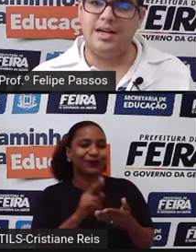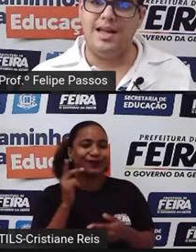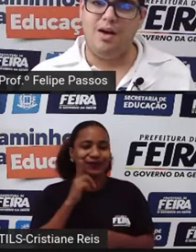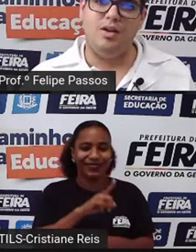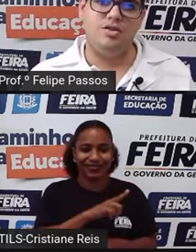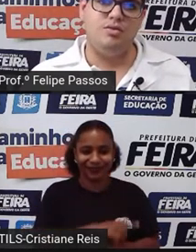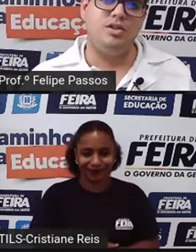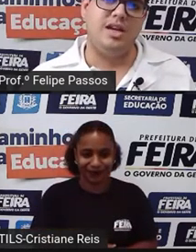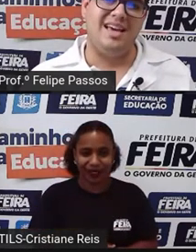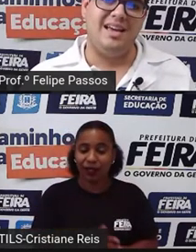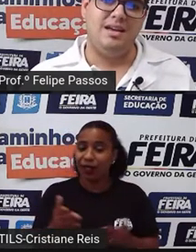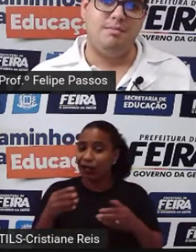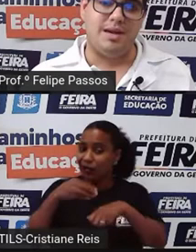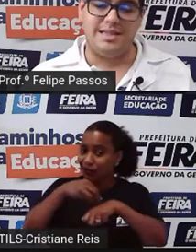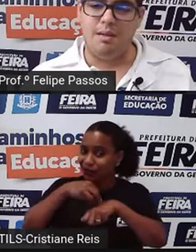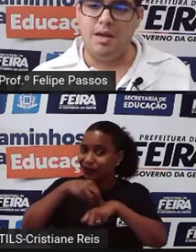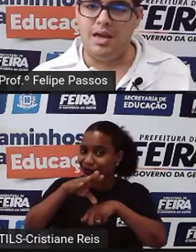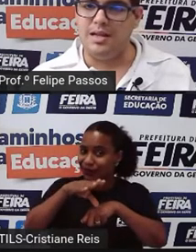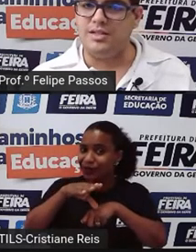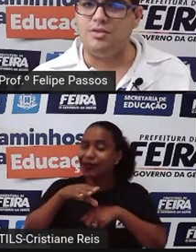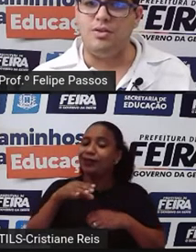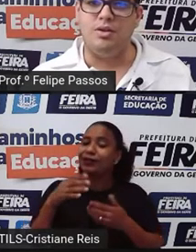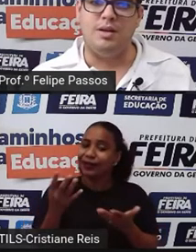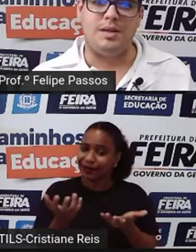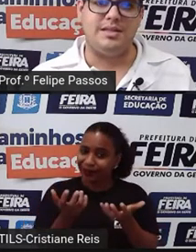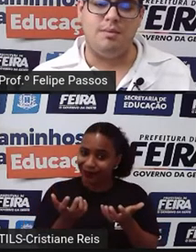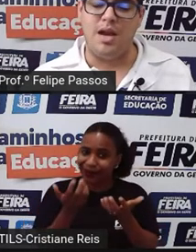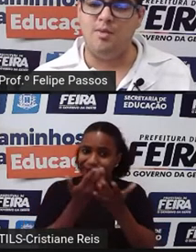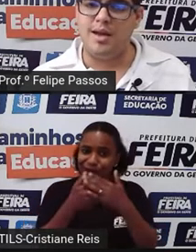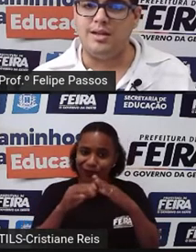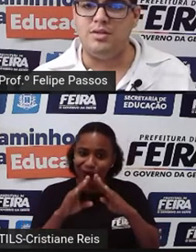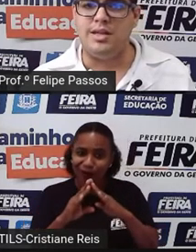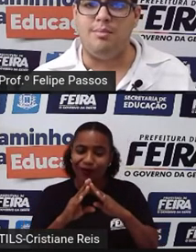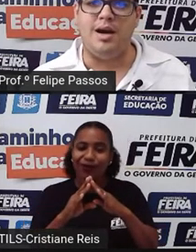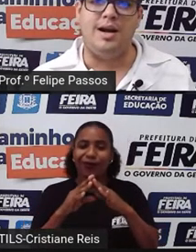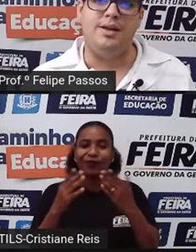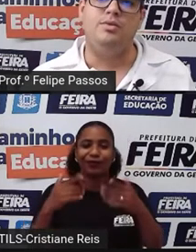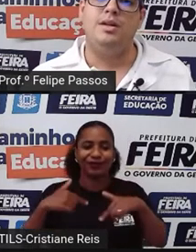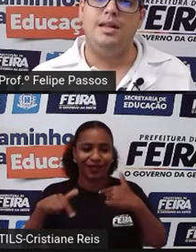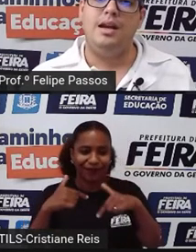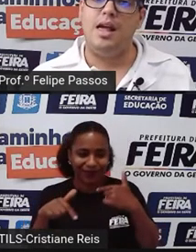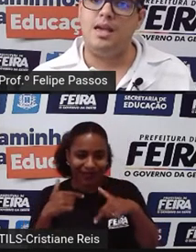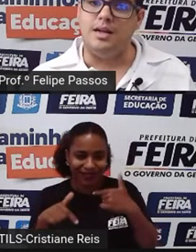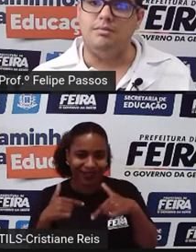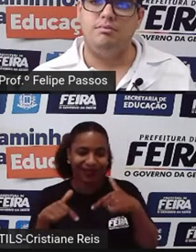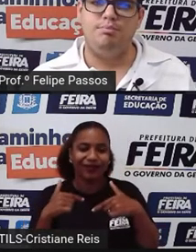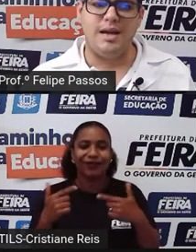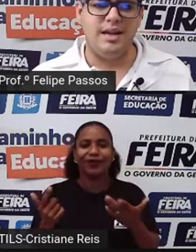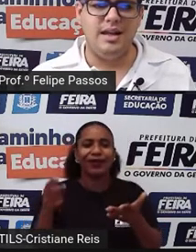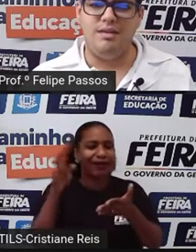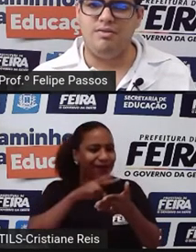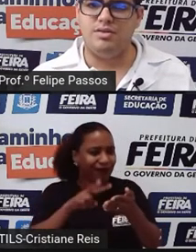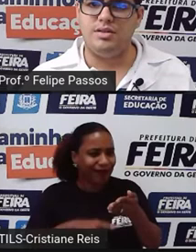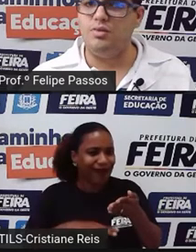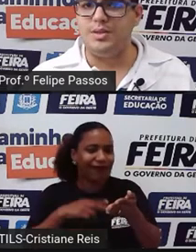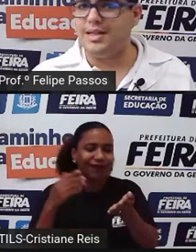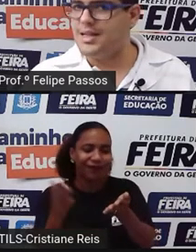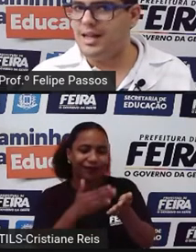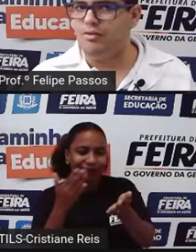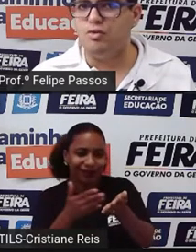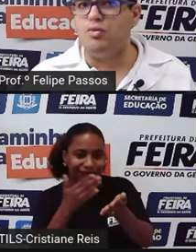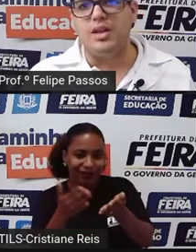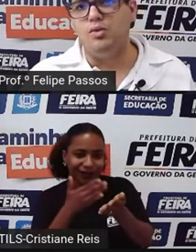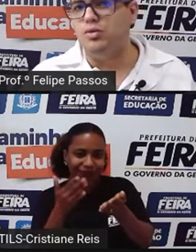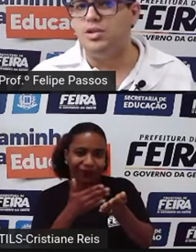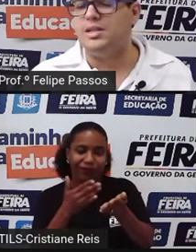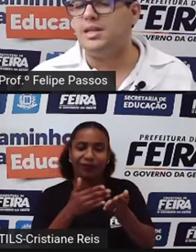dica da aula de hoje é, para se dar bem na escola, para se dar bem no mercado de trabalho, leia. Pegue livros. Não precisa ser